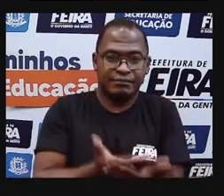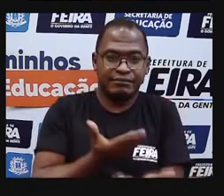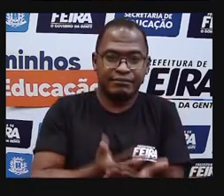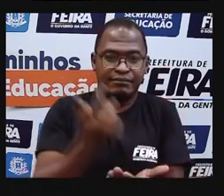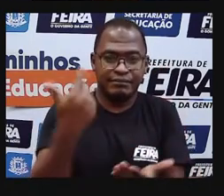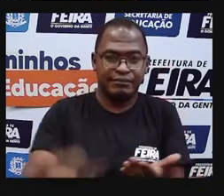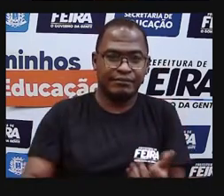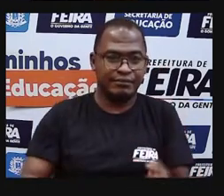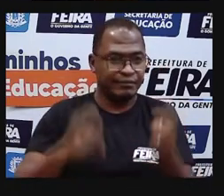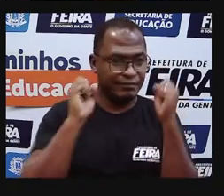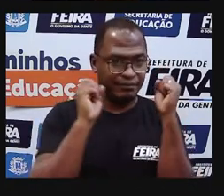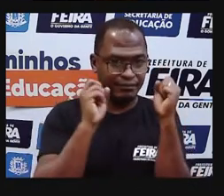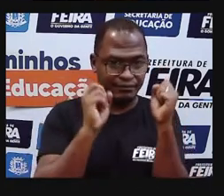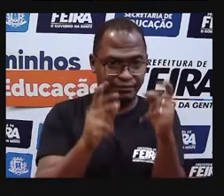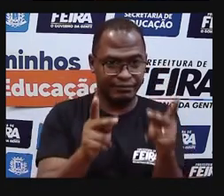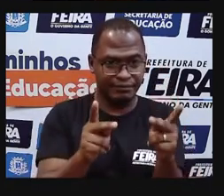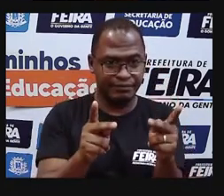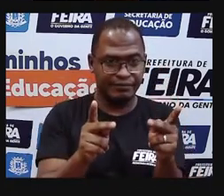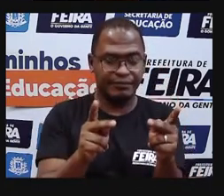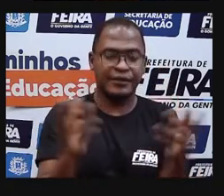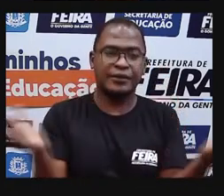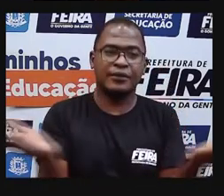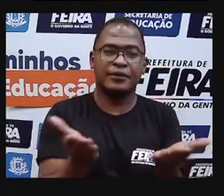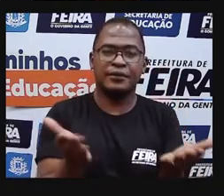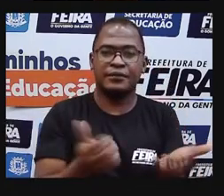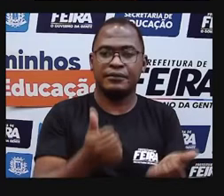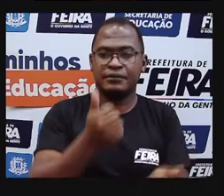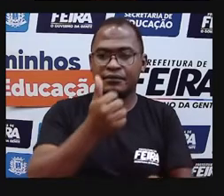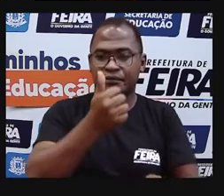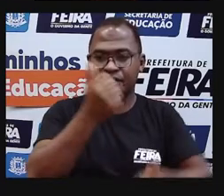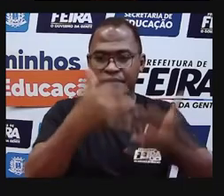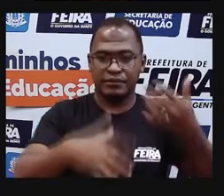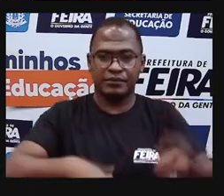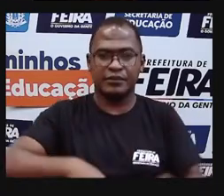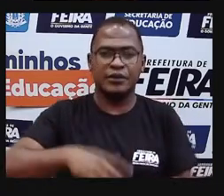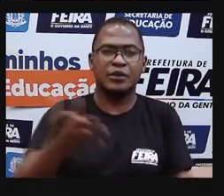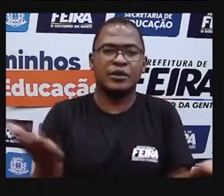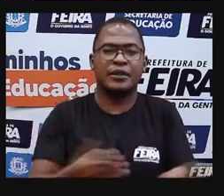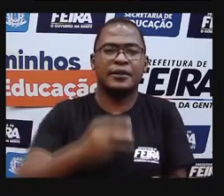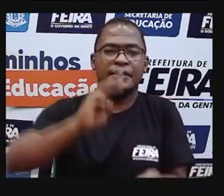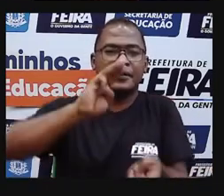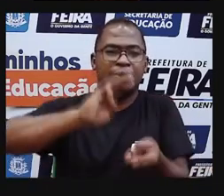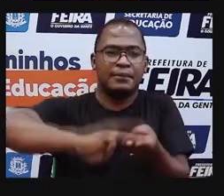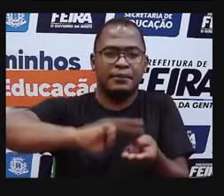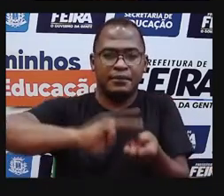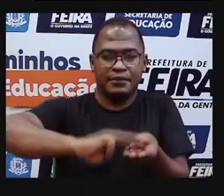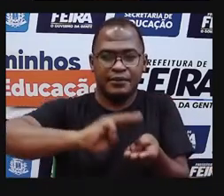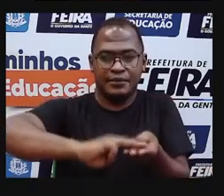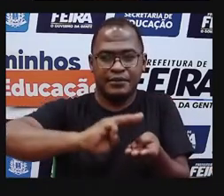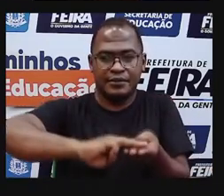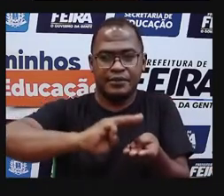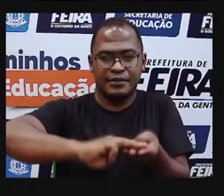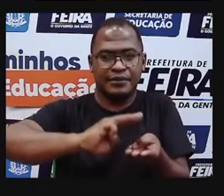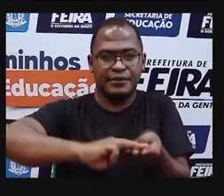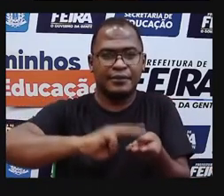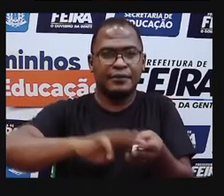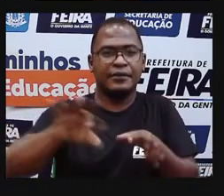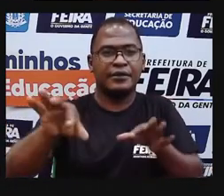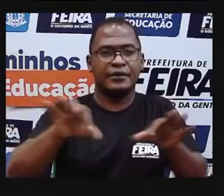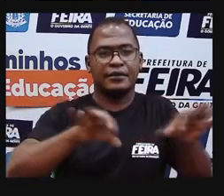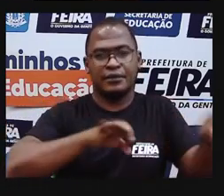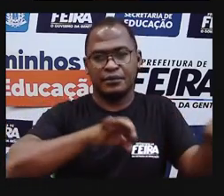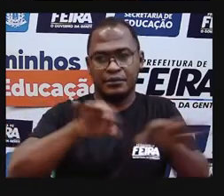Estão prontos? A nossa aula de hoje é de matemática e ela foi organizada por